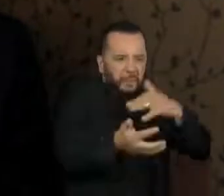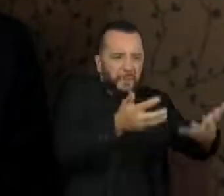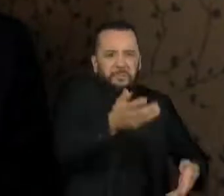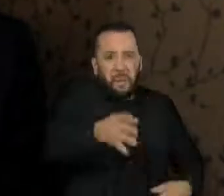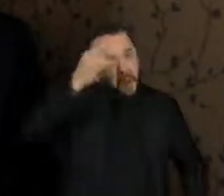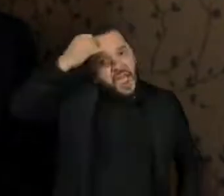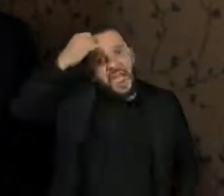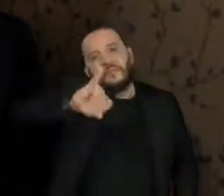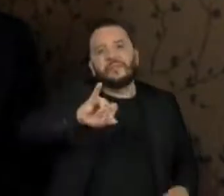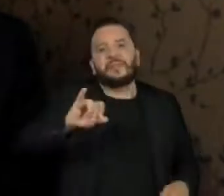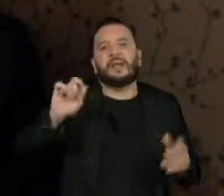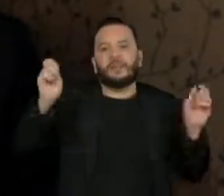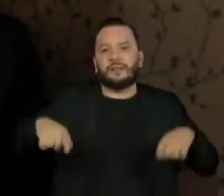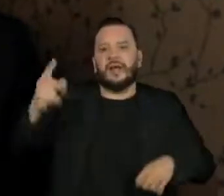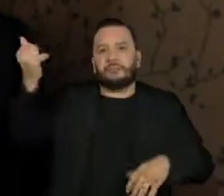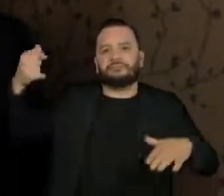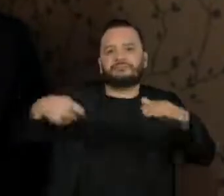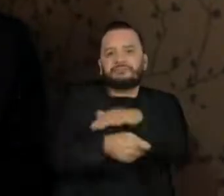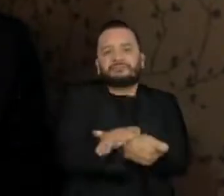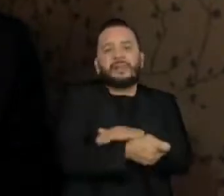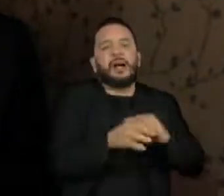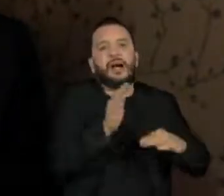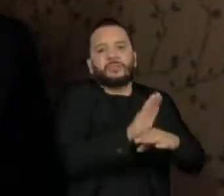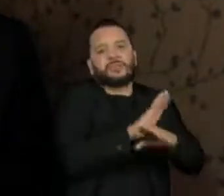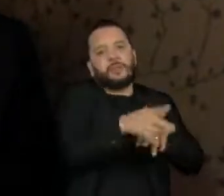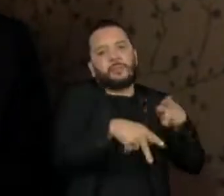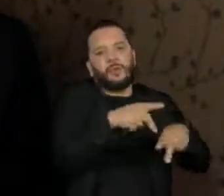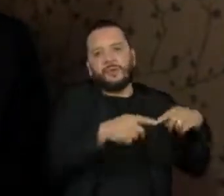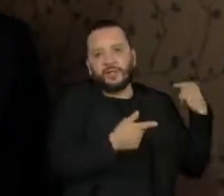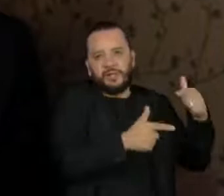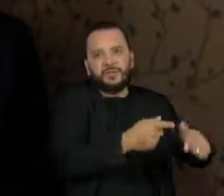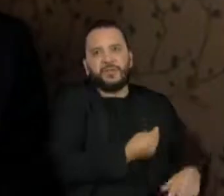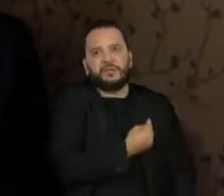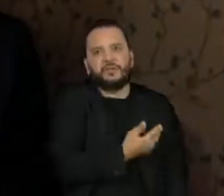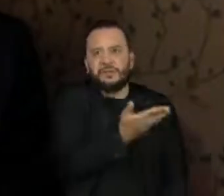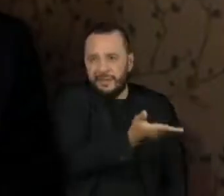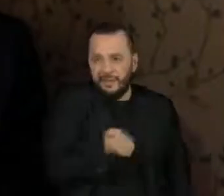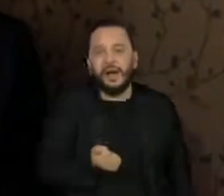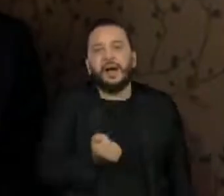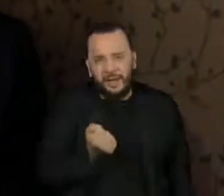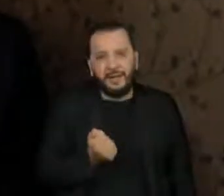riqueza e, portanto, de combate à pobreza das populações tradicionais, notadamente ribeirinhos e indígenas.